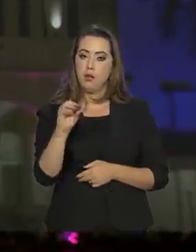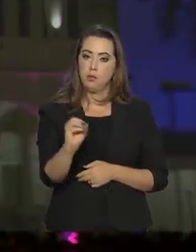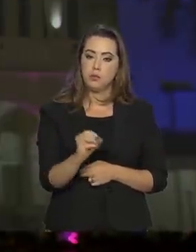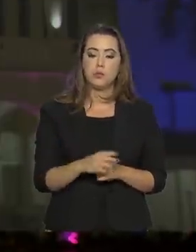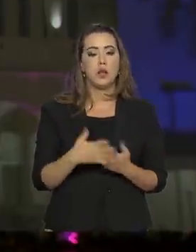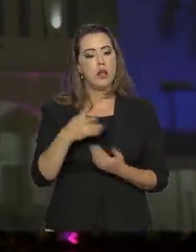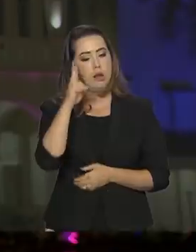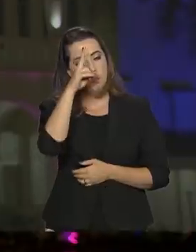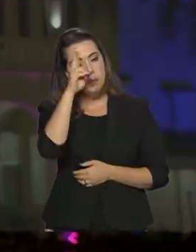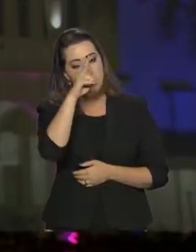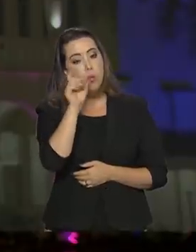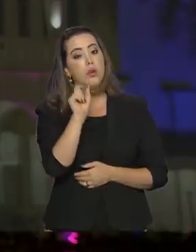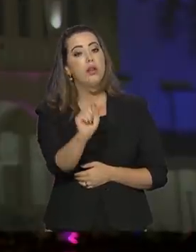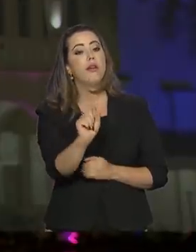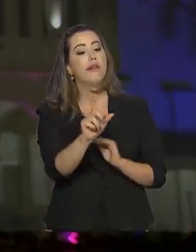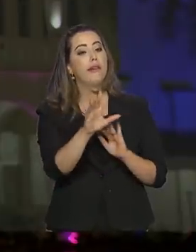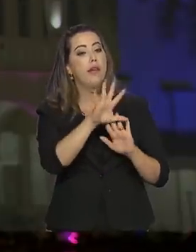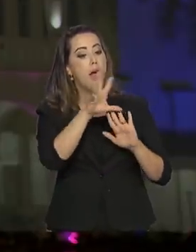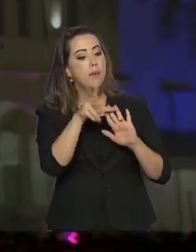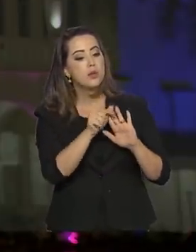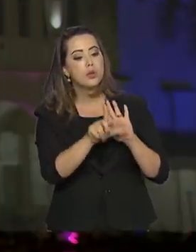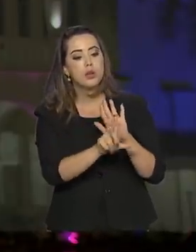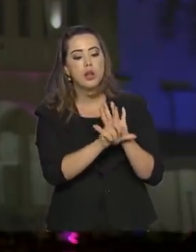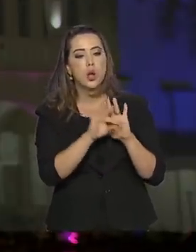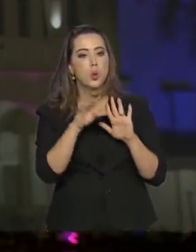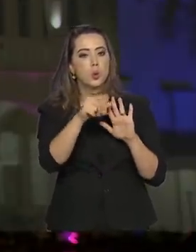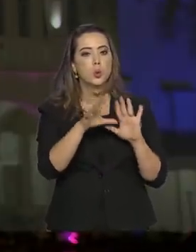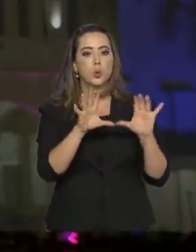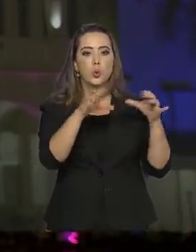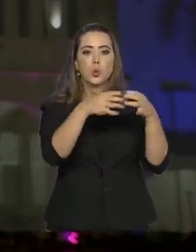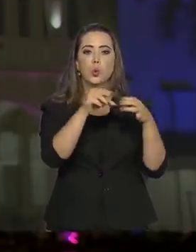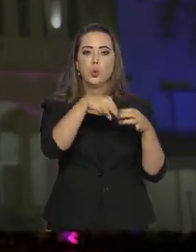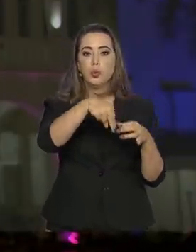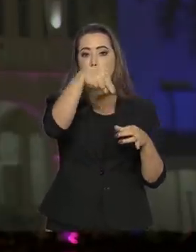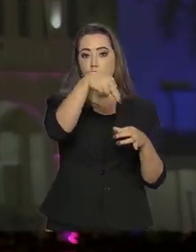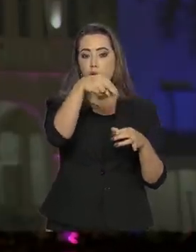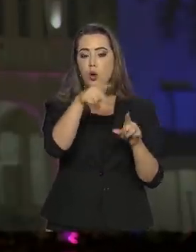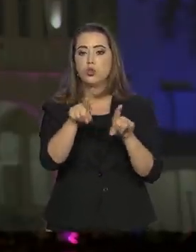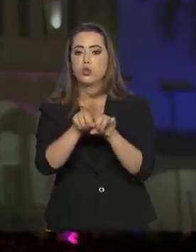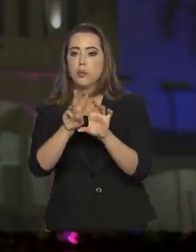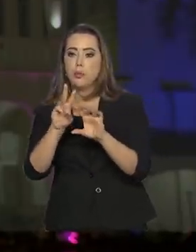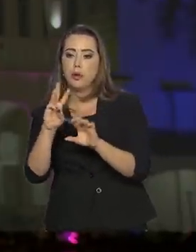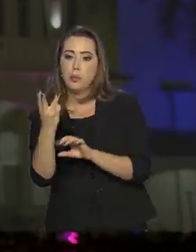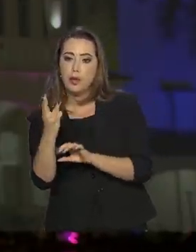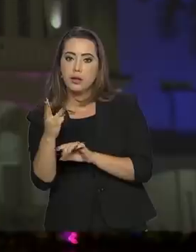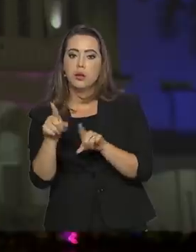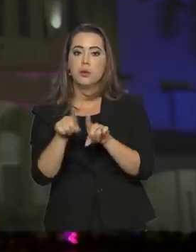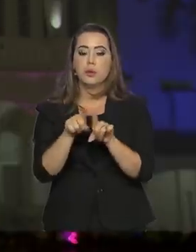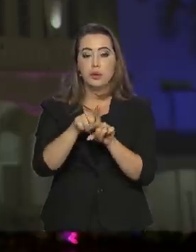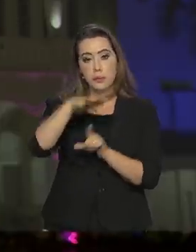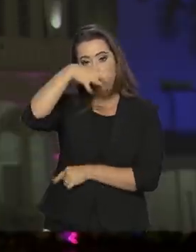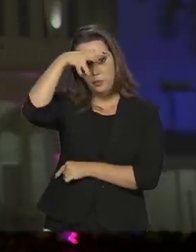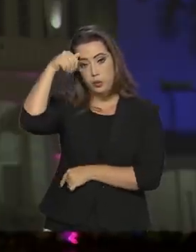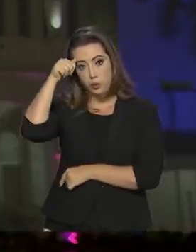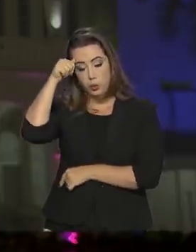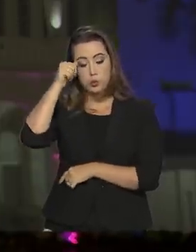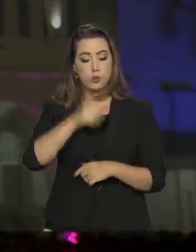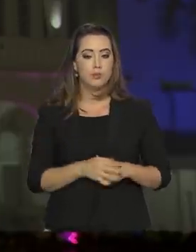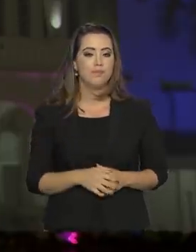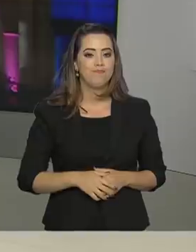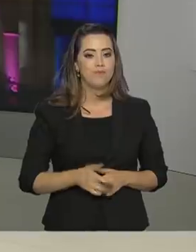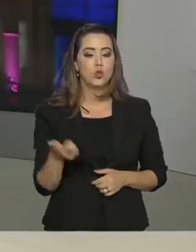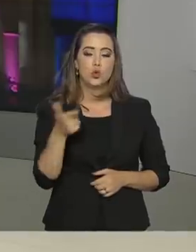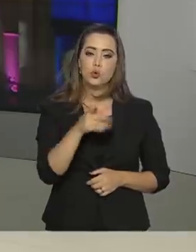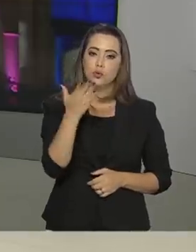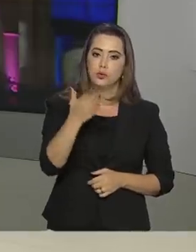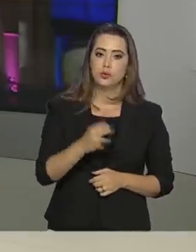Amazônia Legal é formada por todos os estados da região norte do país, mais o Maranhão e também o Mato Grosso. Roberto, nós voltamos com você.